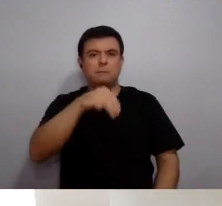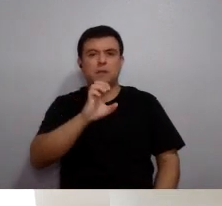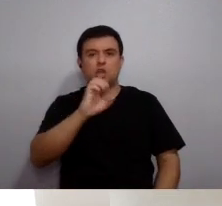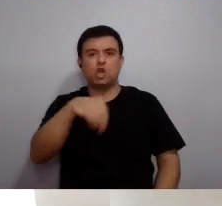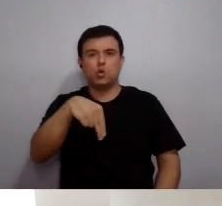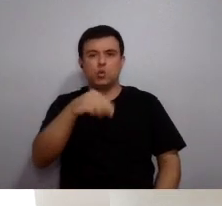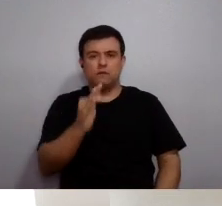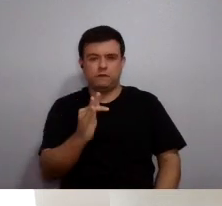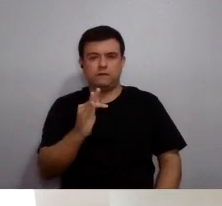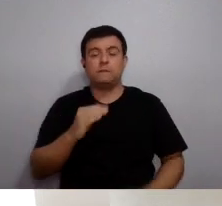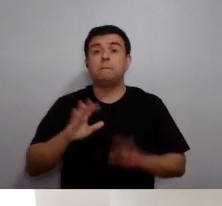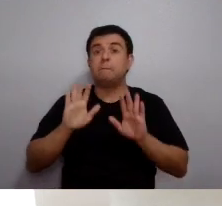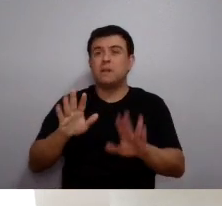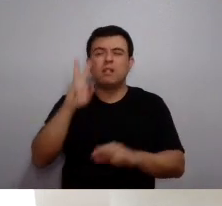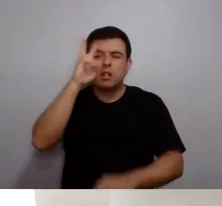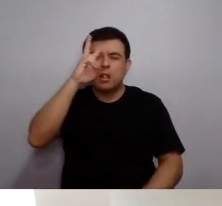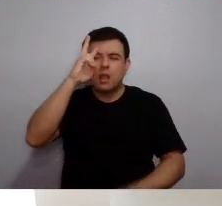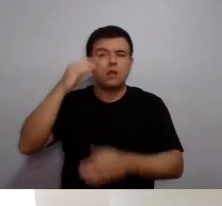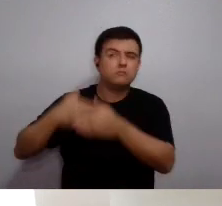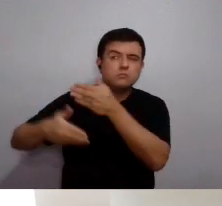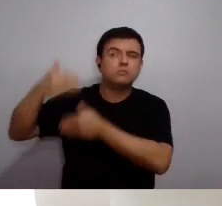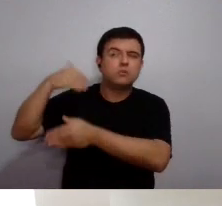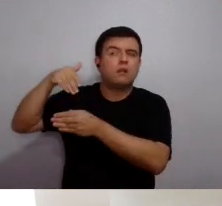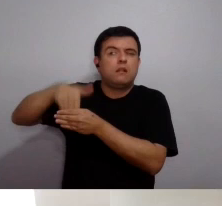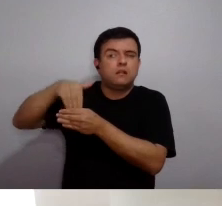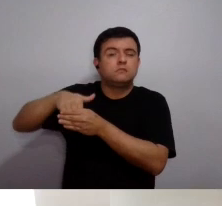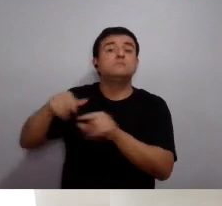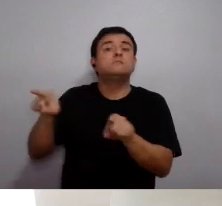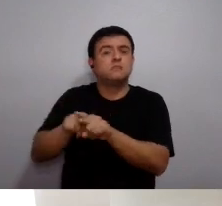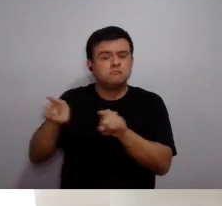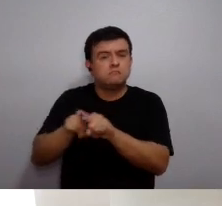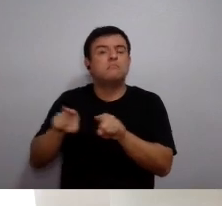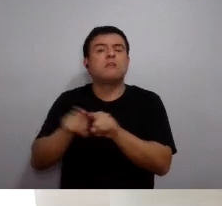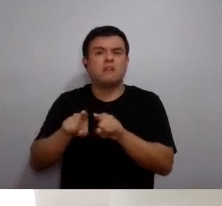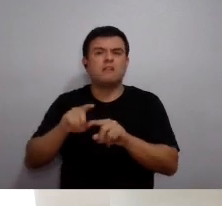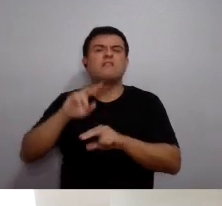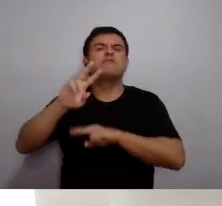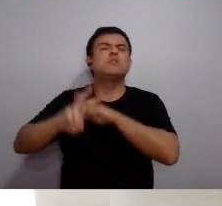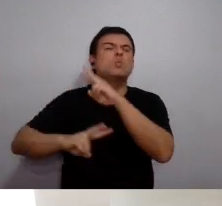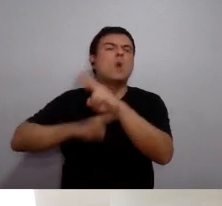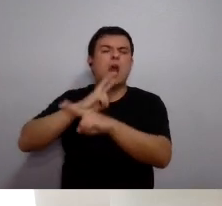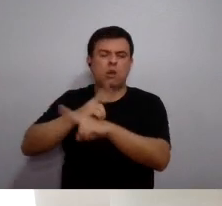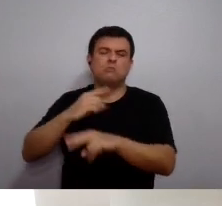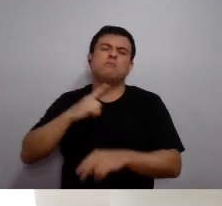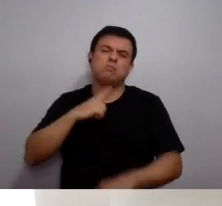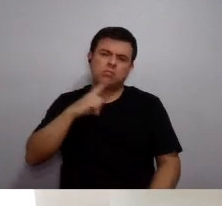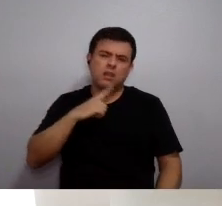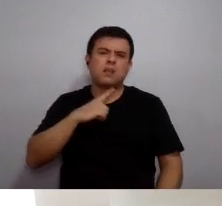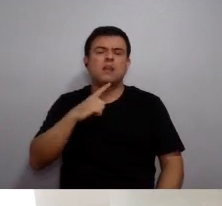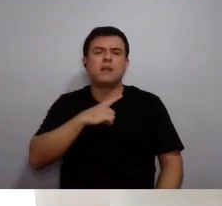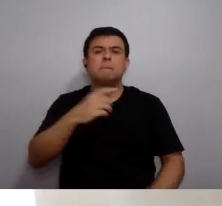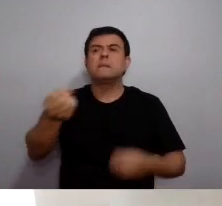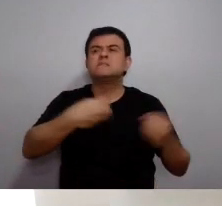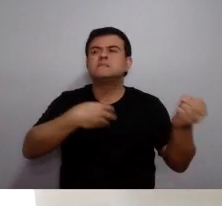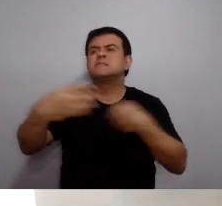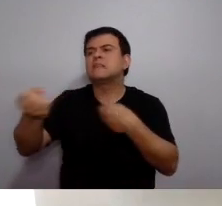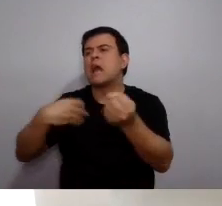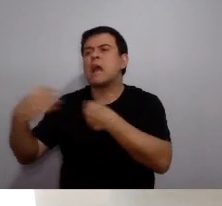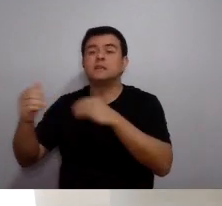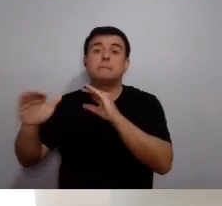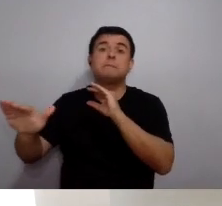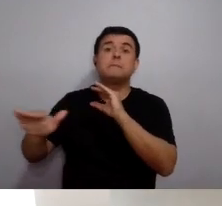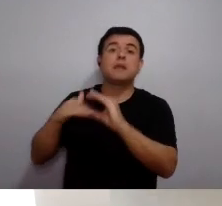nunca aconteceu antes, mas eu lembro de outras eleições, a gente até recebia também, de forma virtual, alguma